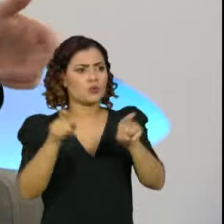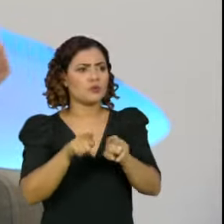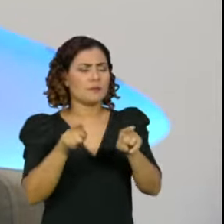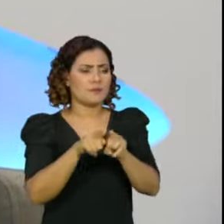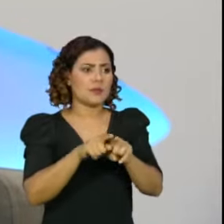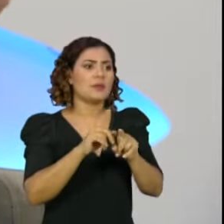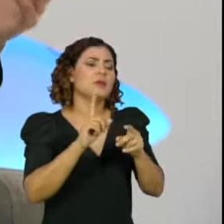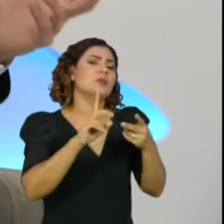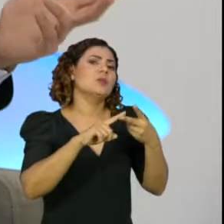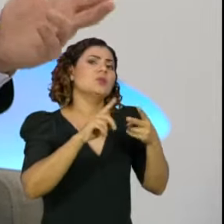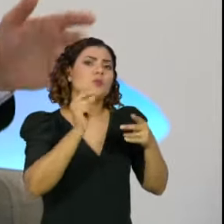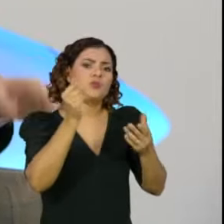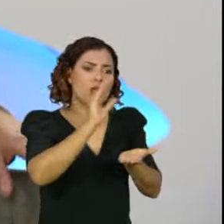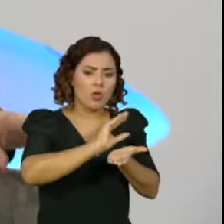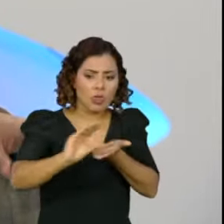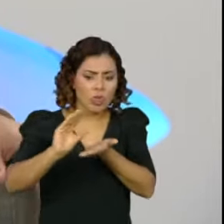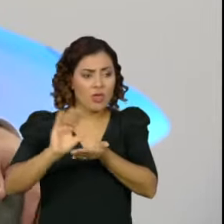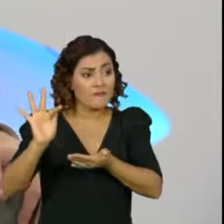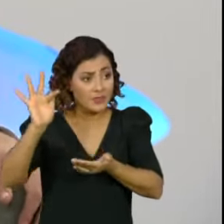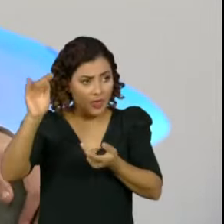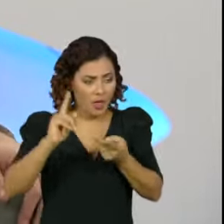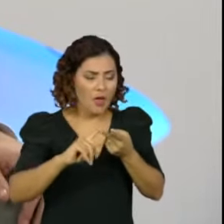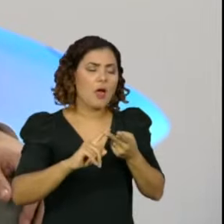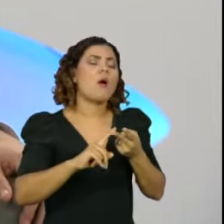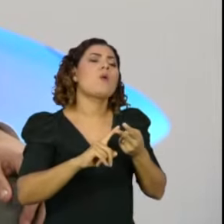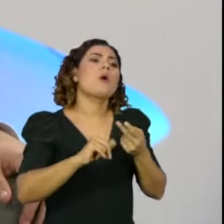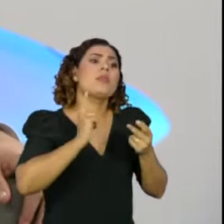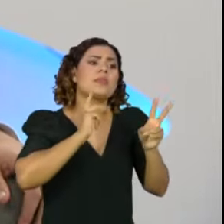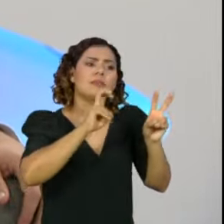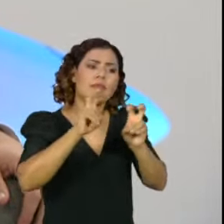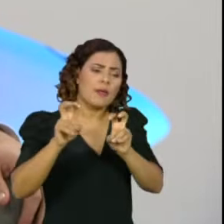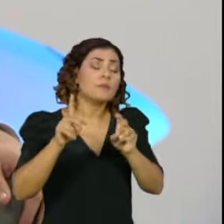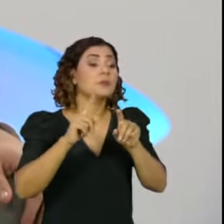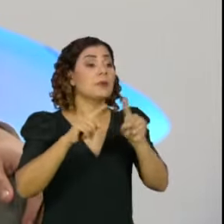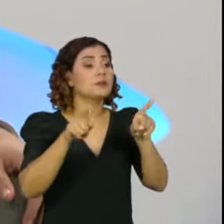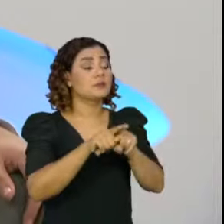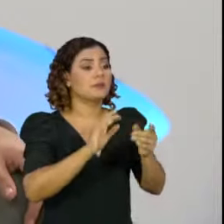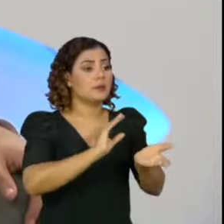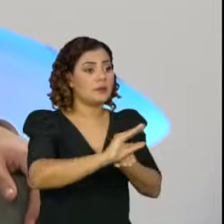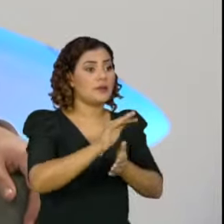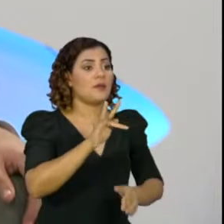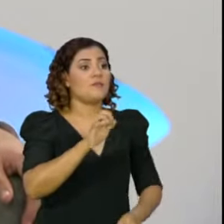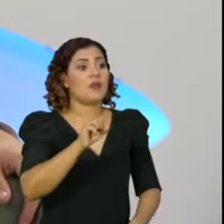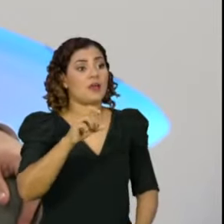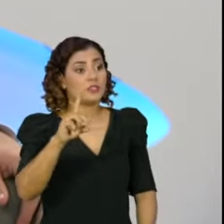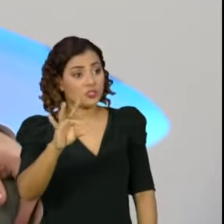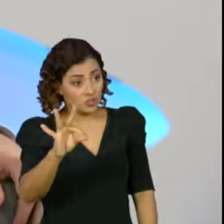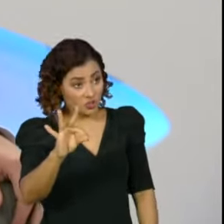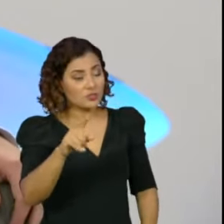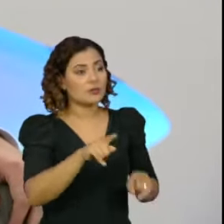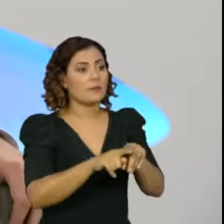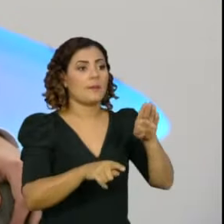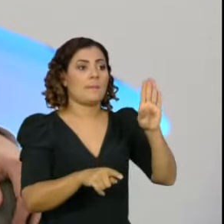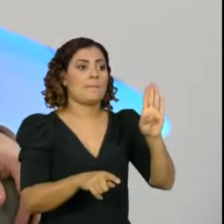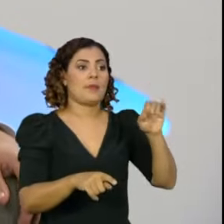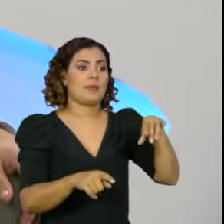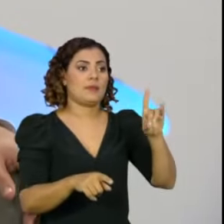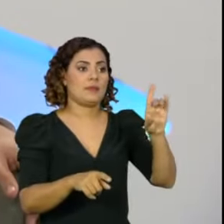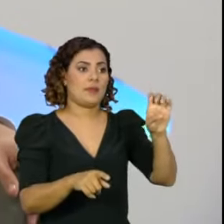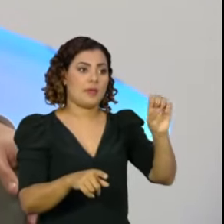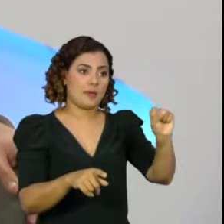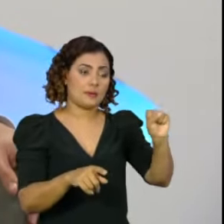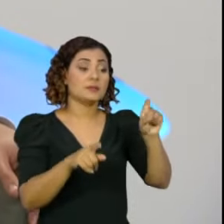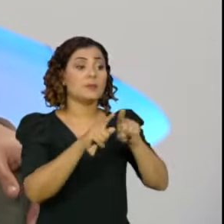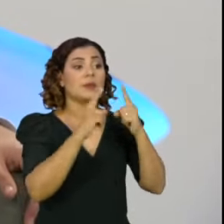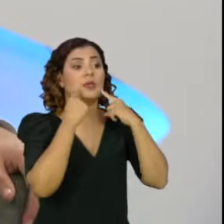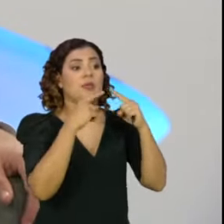à Lei Candi, a repasse de União, inclusive esse ponto relativamente aos repassos do FAT para o BNDES, que é inclusive um ponto de crítica